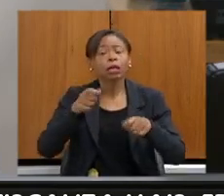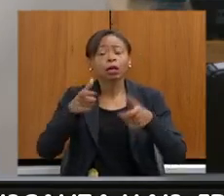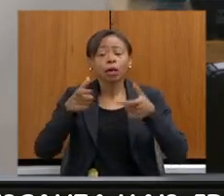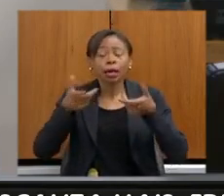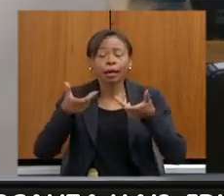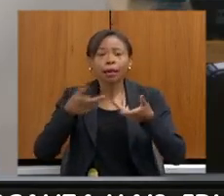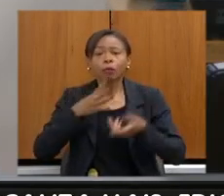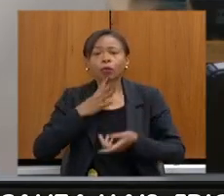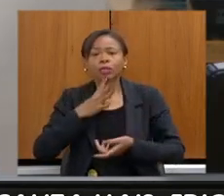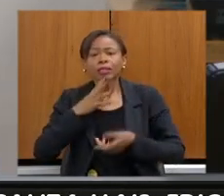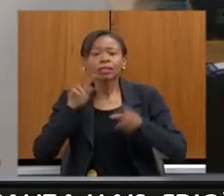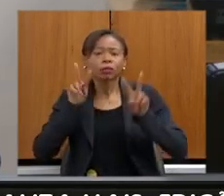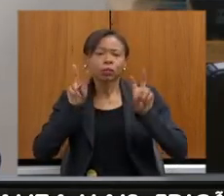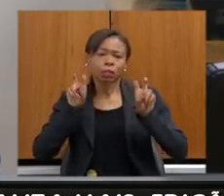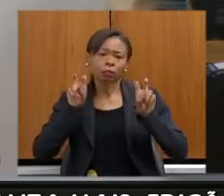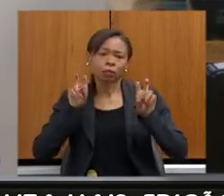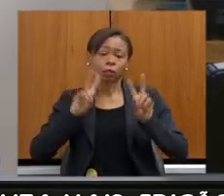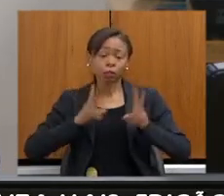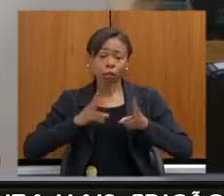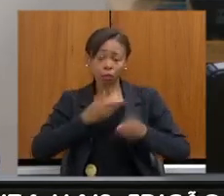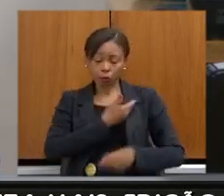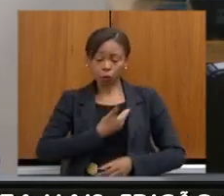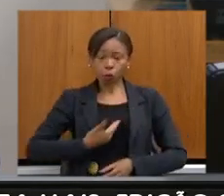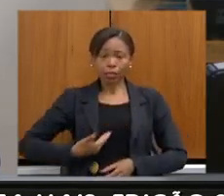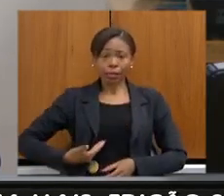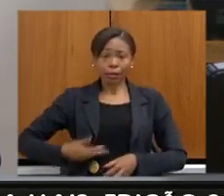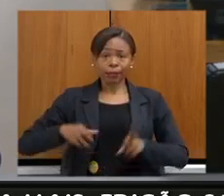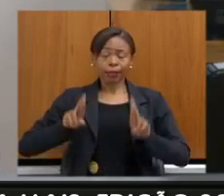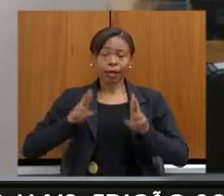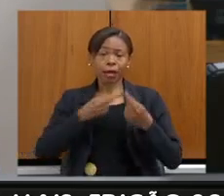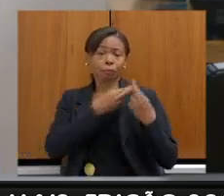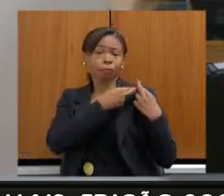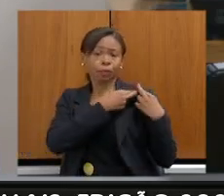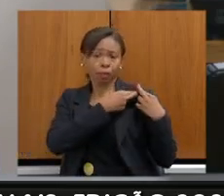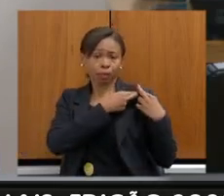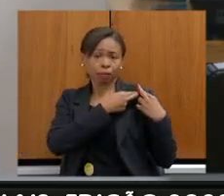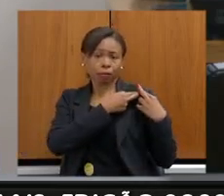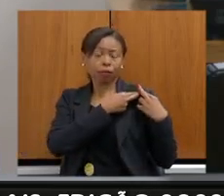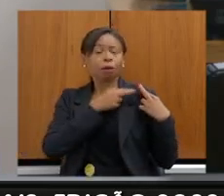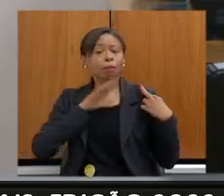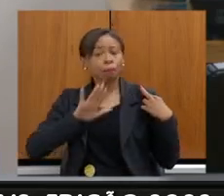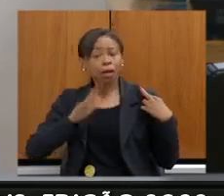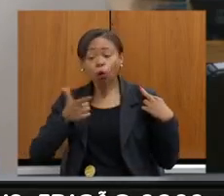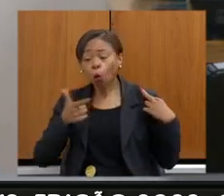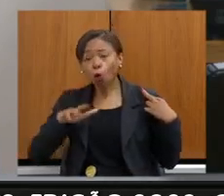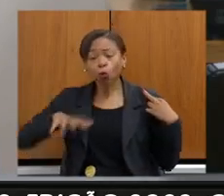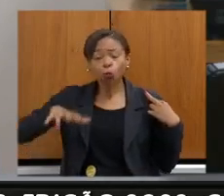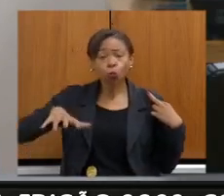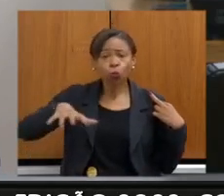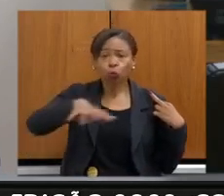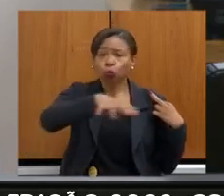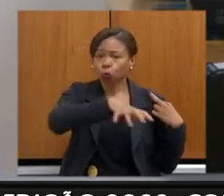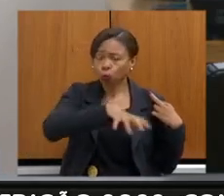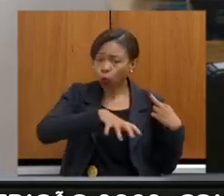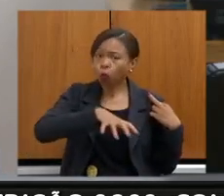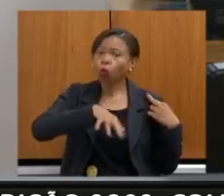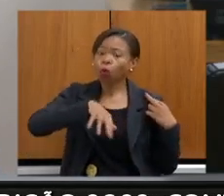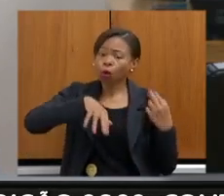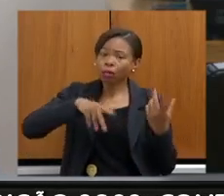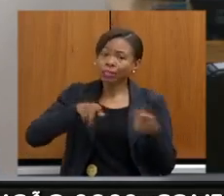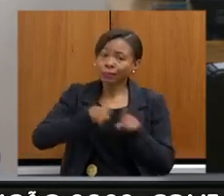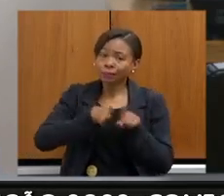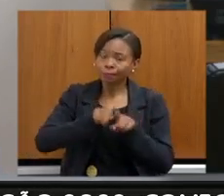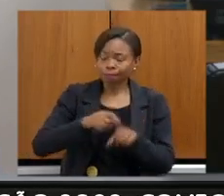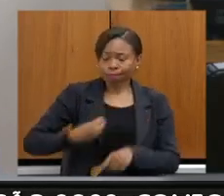responsabilidade é do Estado, mas se nós não tivermos todos os atores envolvidos nesse